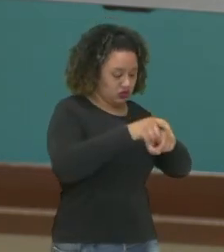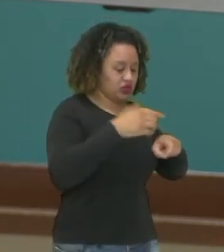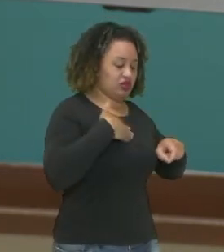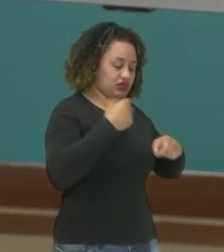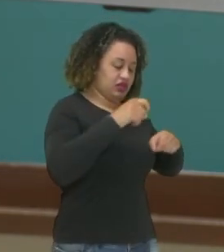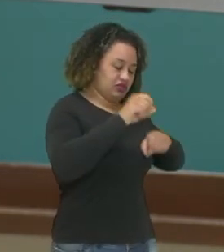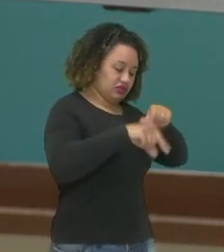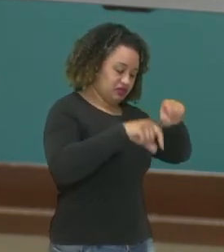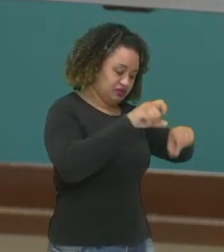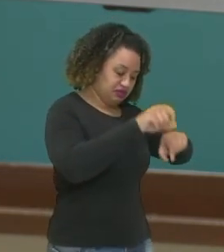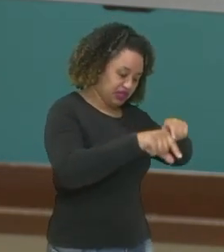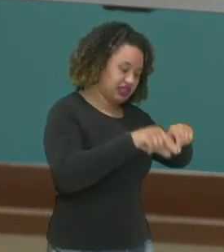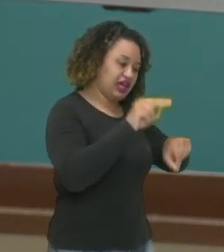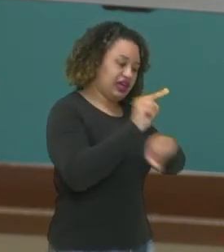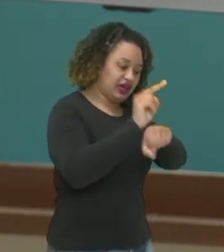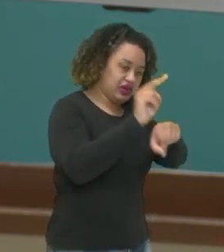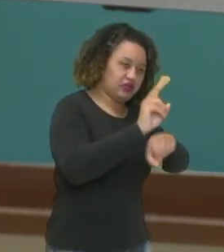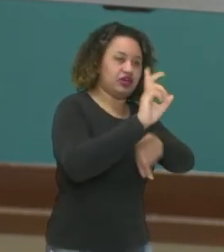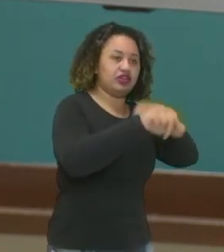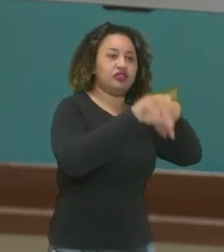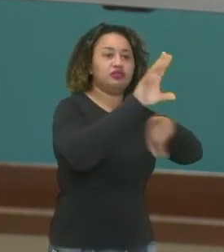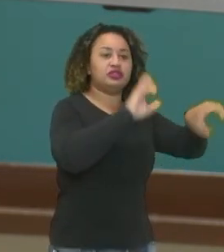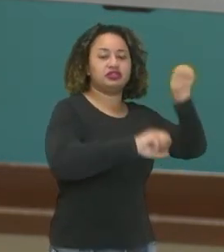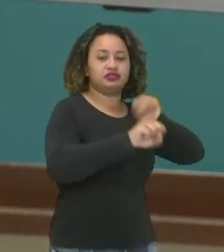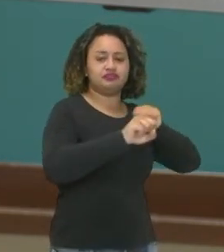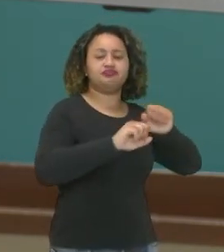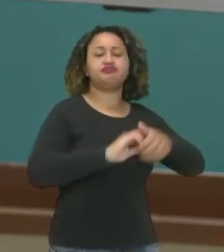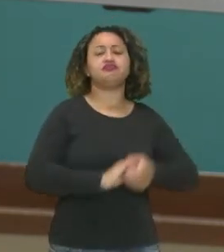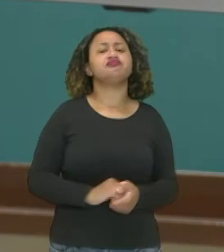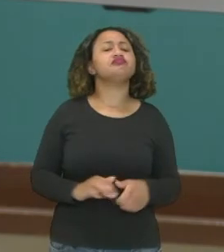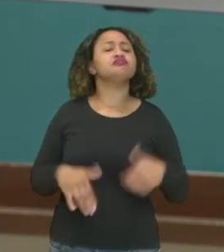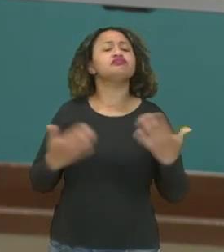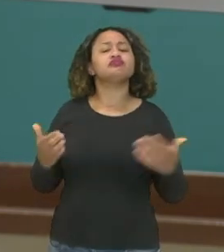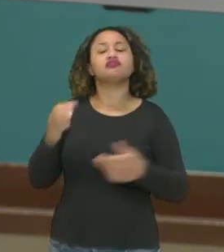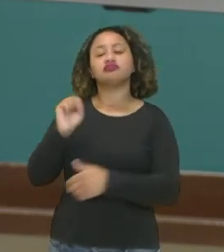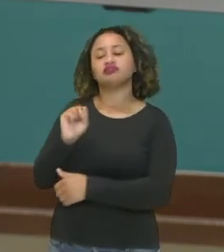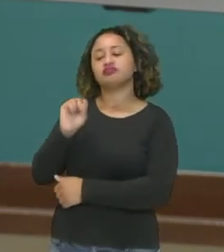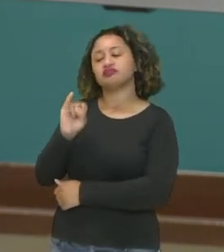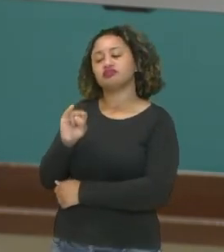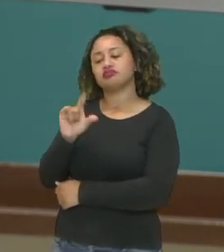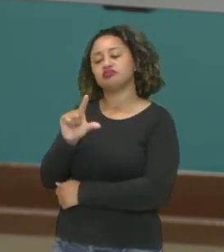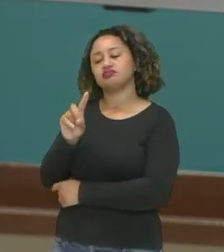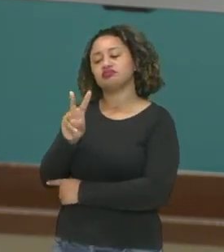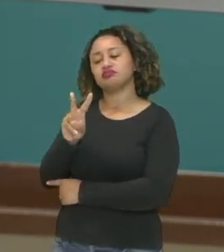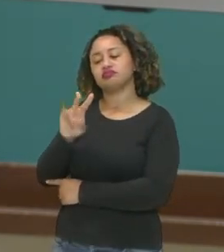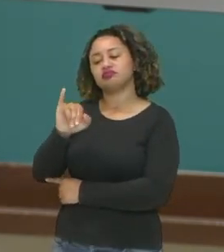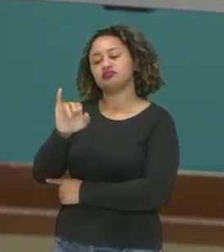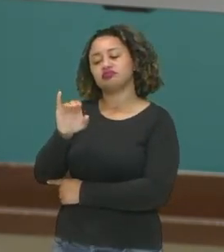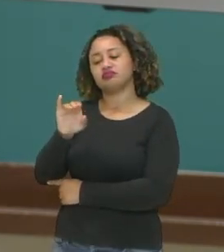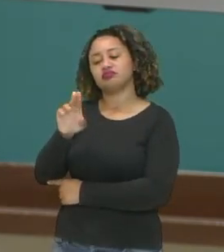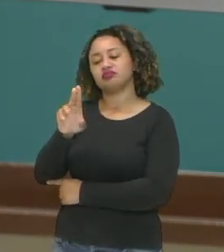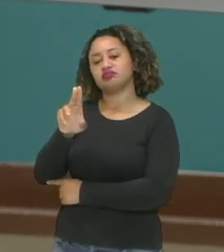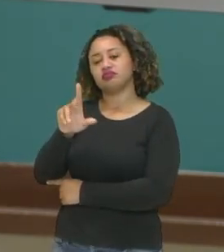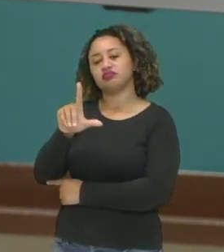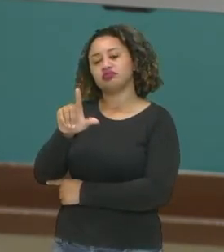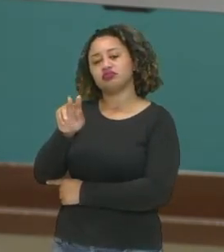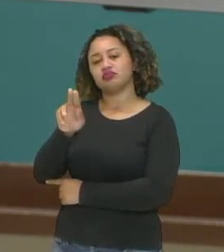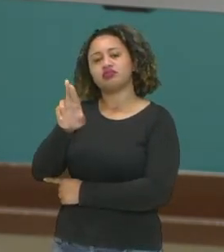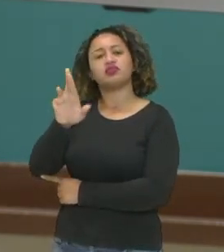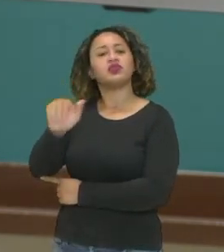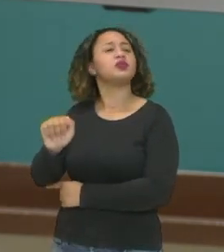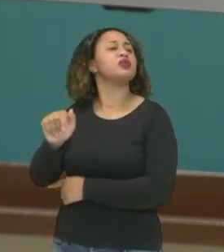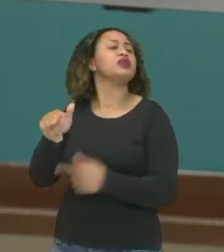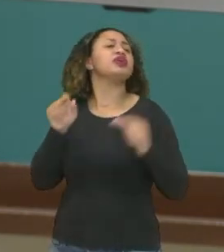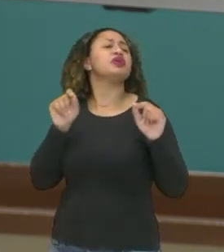plantamos, beleza? E silvicultura? Nós vimos aí o que é silvicultura, ou vamos